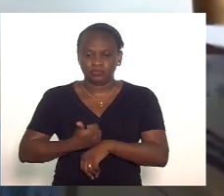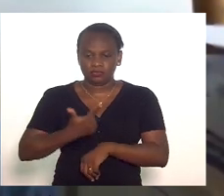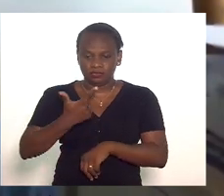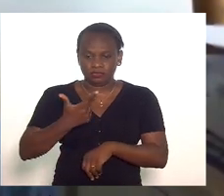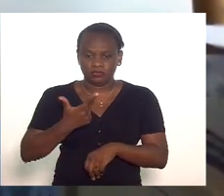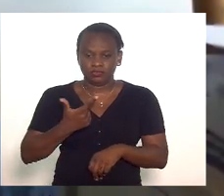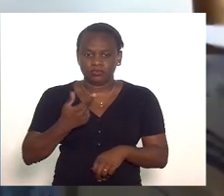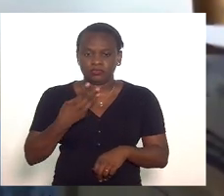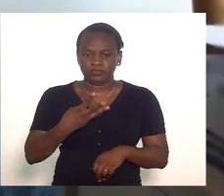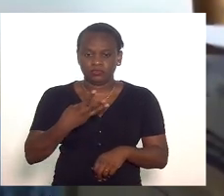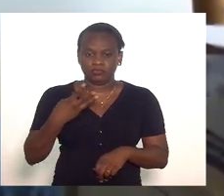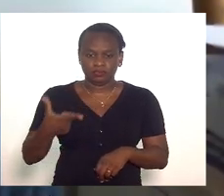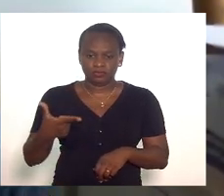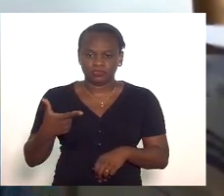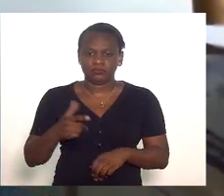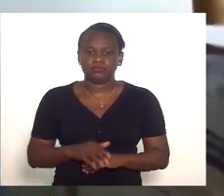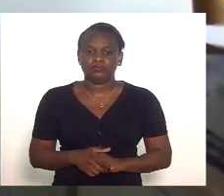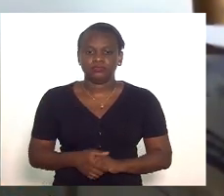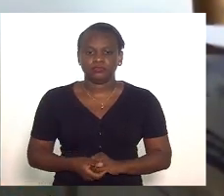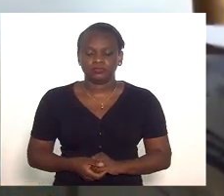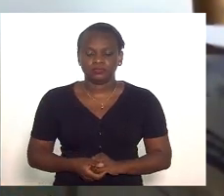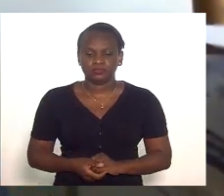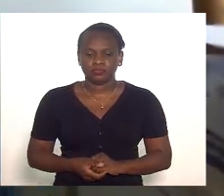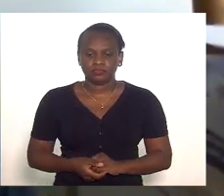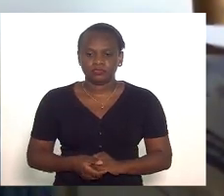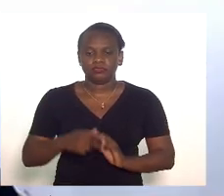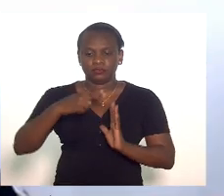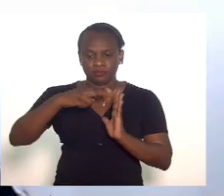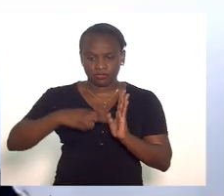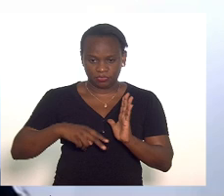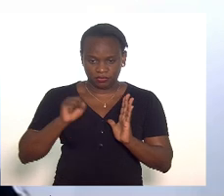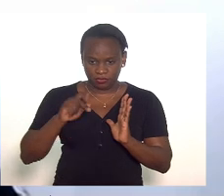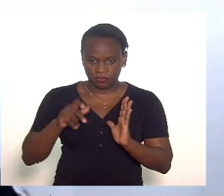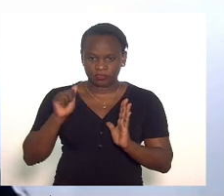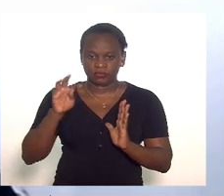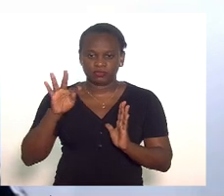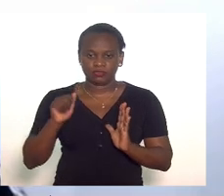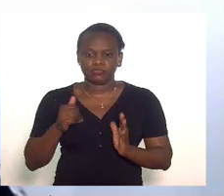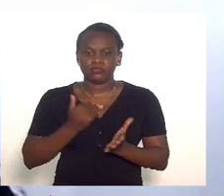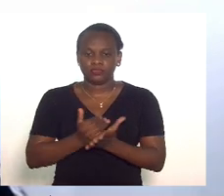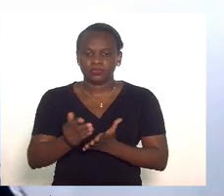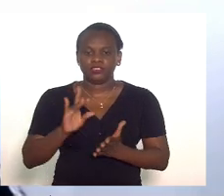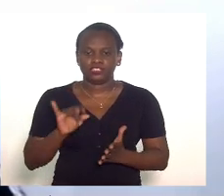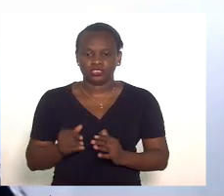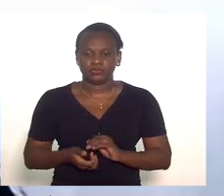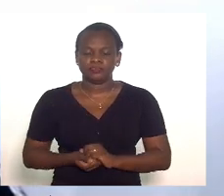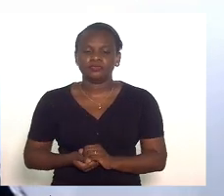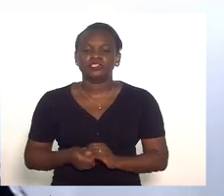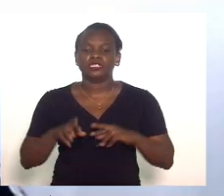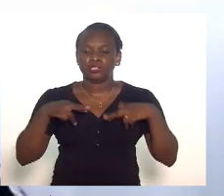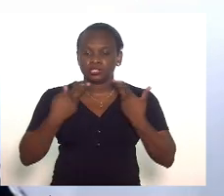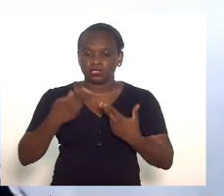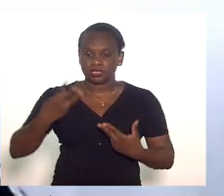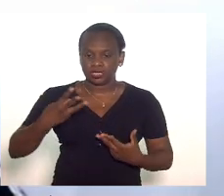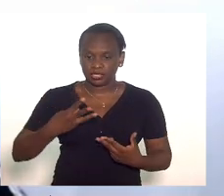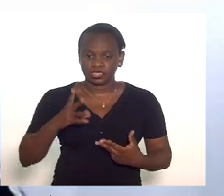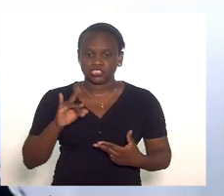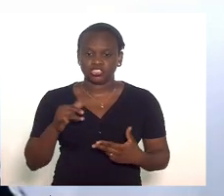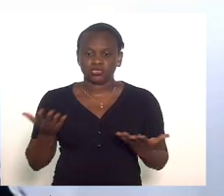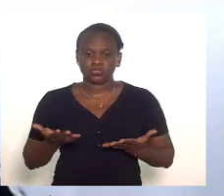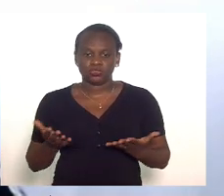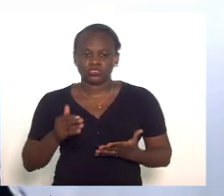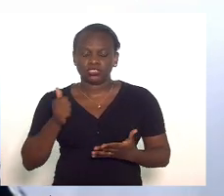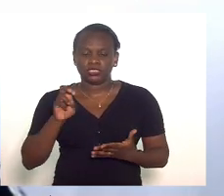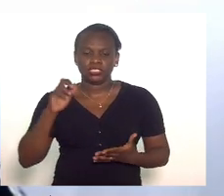12 horas e 32 minutos. Lida aprovada a ata, passa-se à ordem do dia. Terceira sessão extraordinária do dia